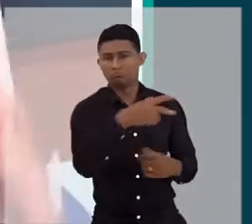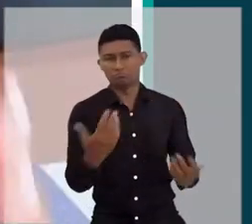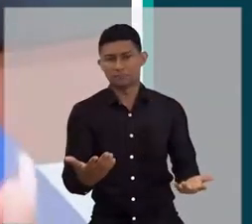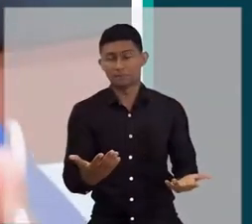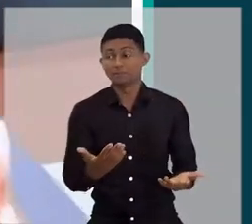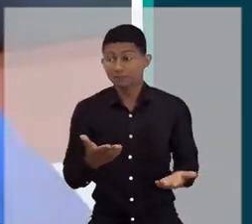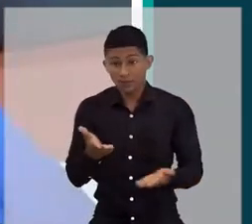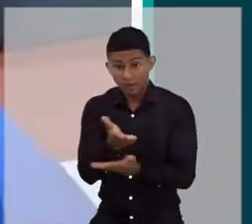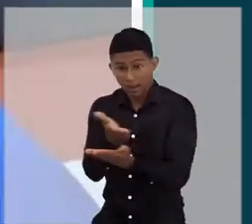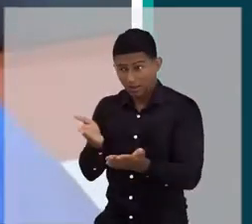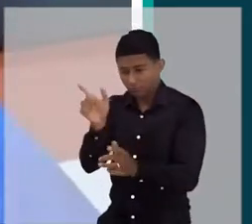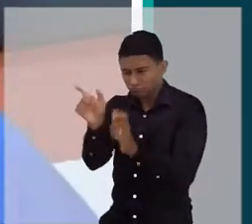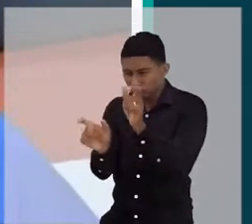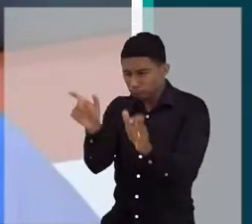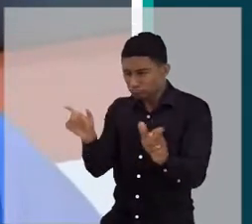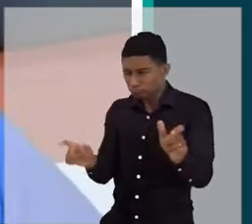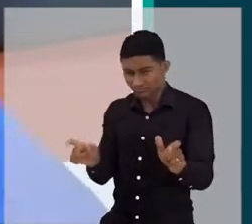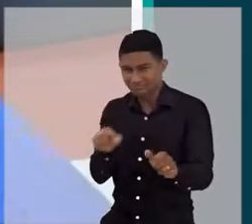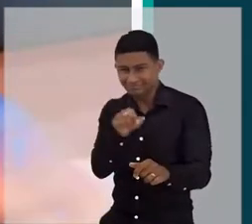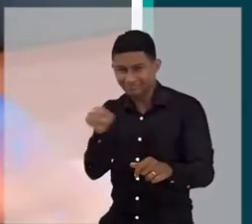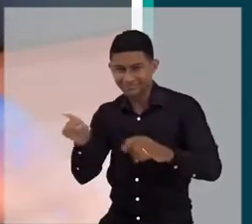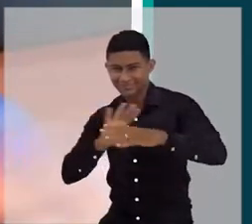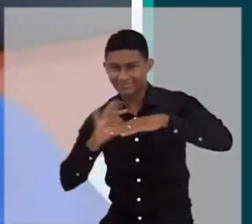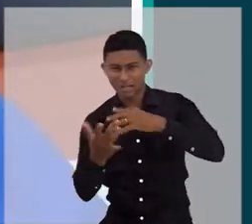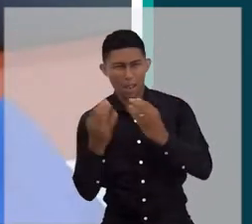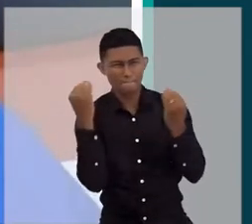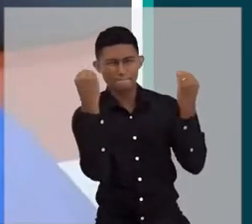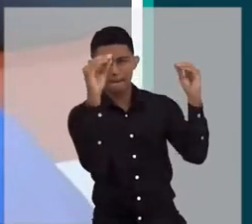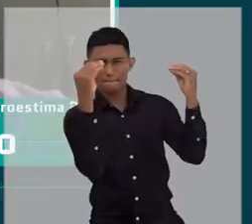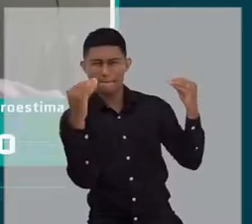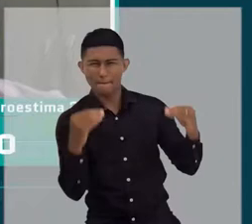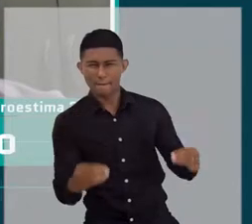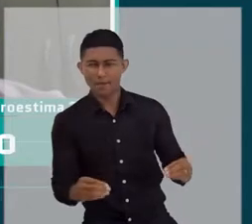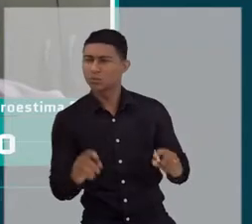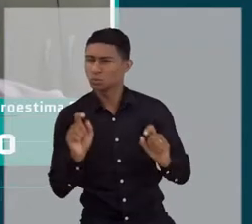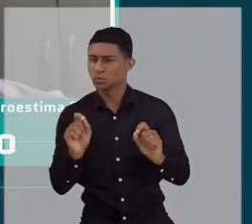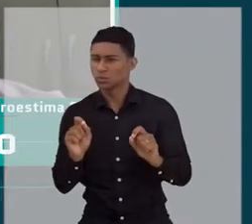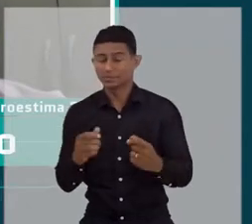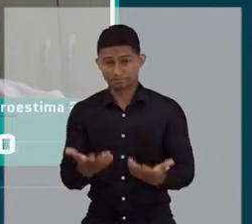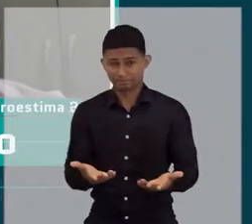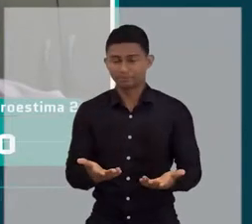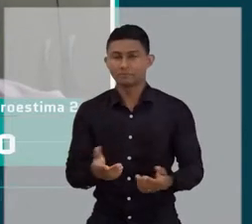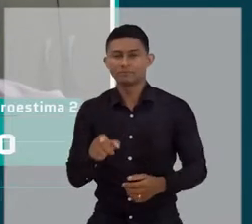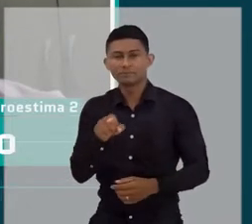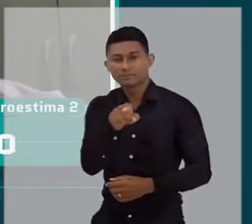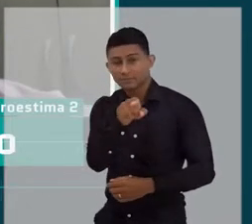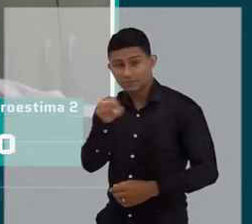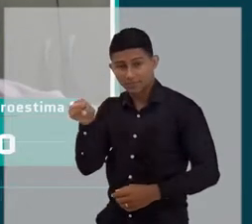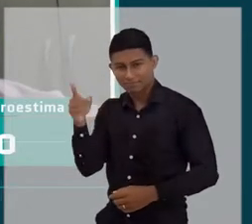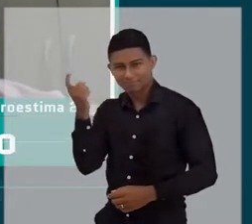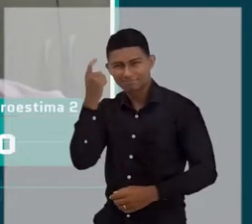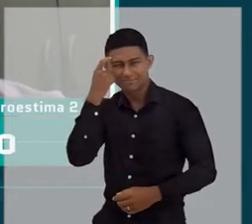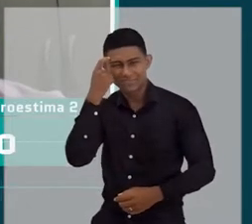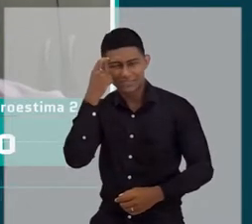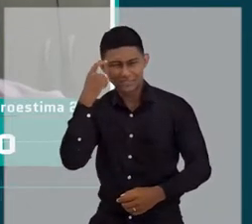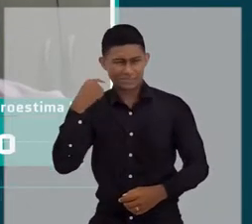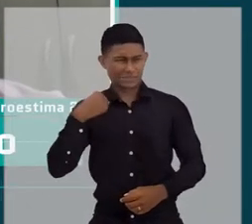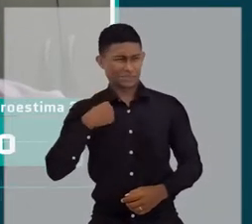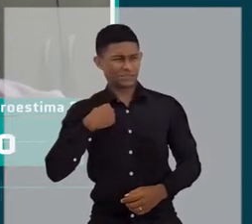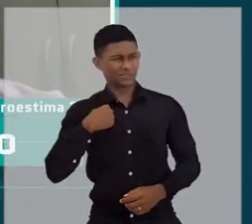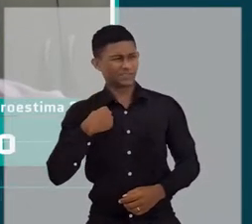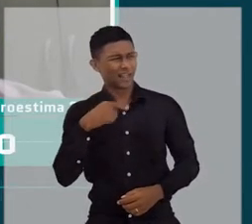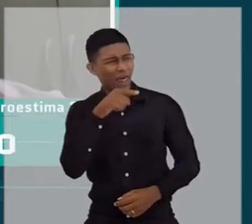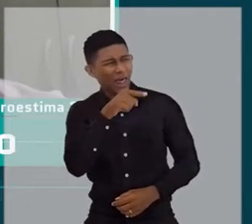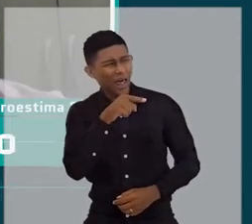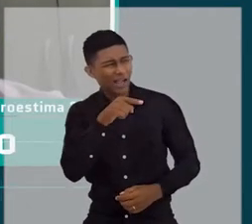conteúdo, ele entrou, primeiro, como uma contra-narrativa. Eu nego o que não me